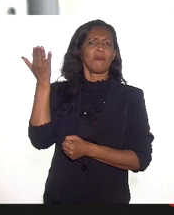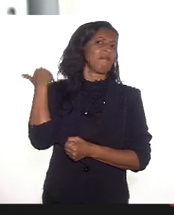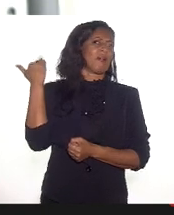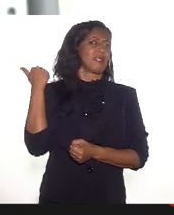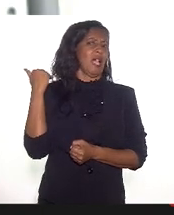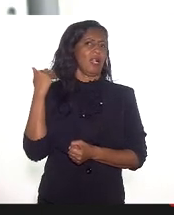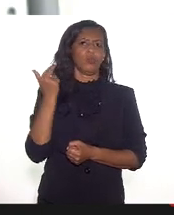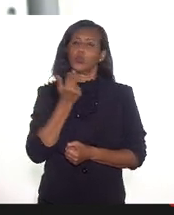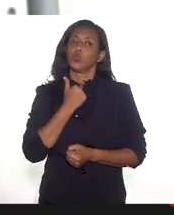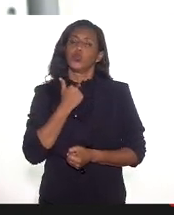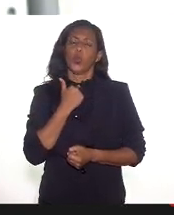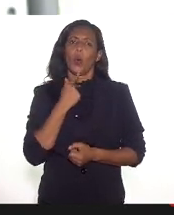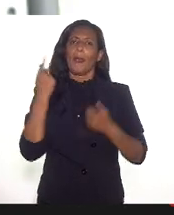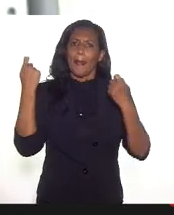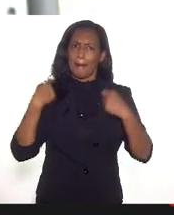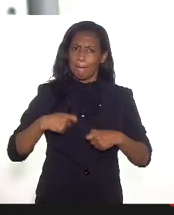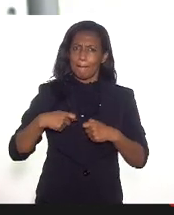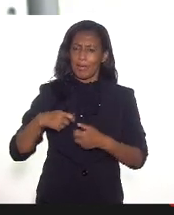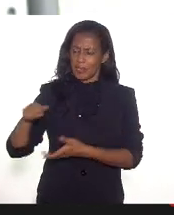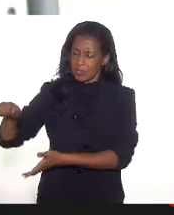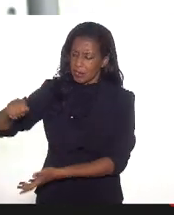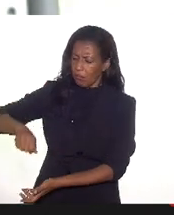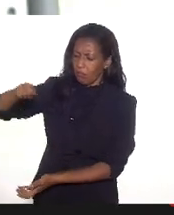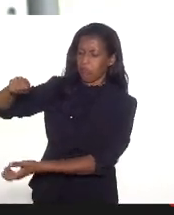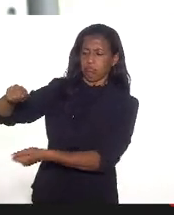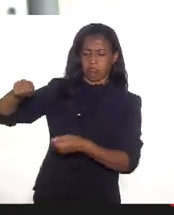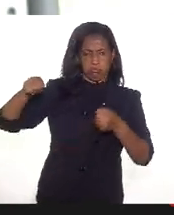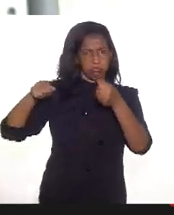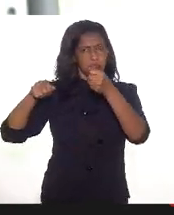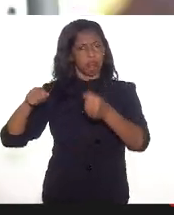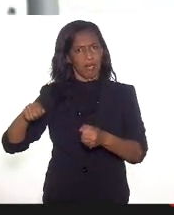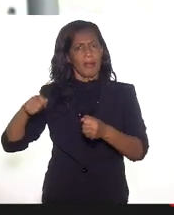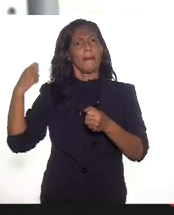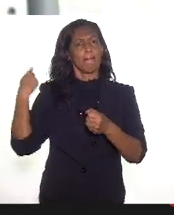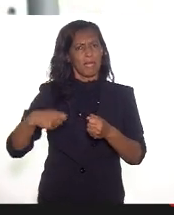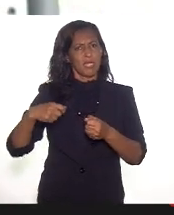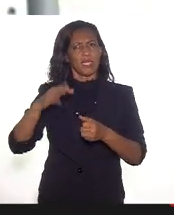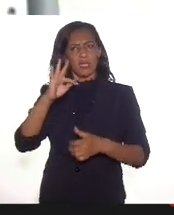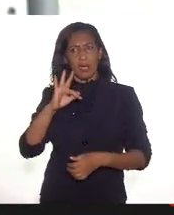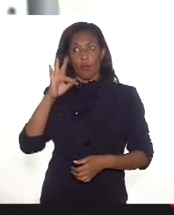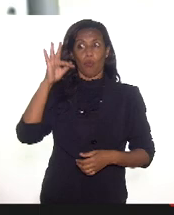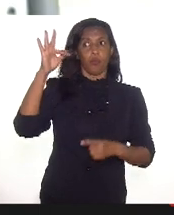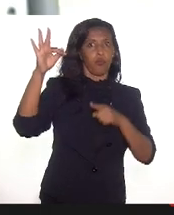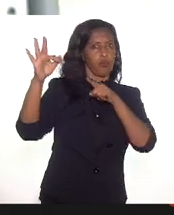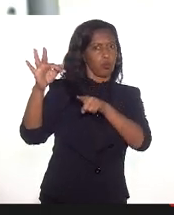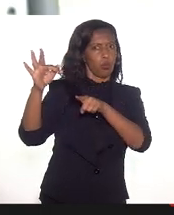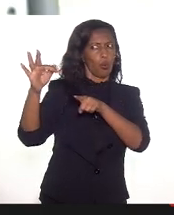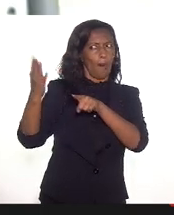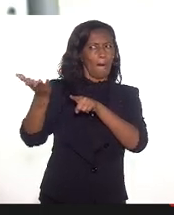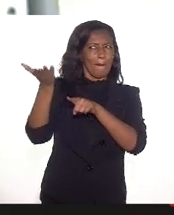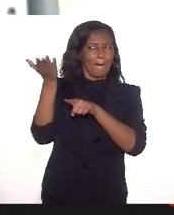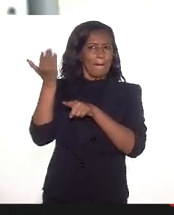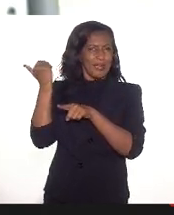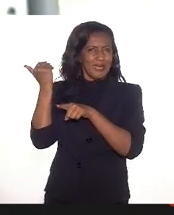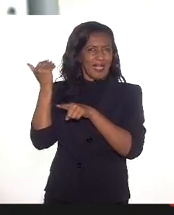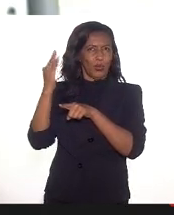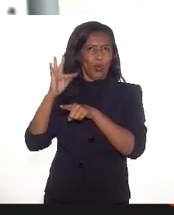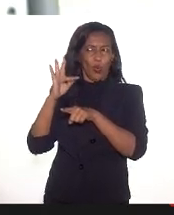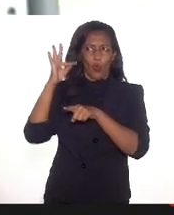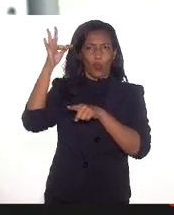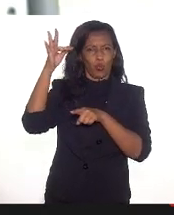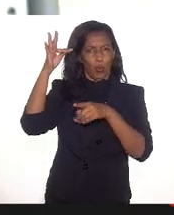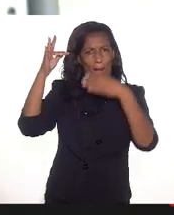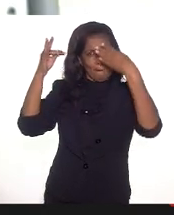precisam vir. Então, eu quero pensar que existe futuro no passado, existe futuro no presente e futuro no